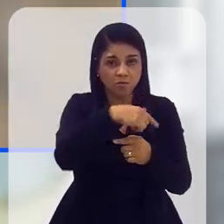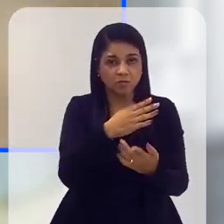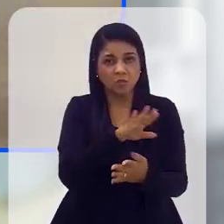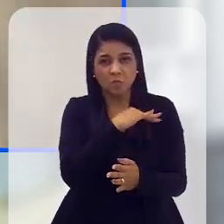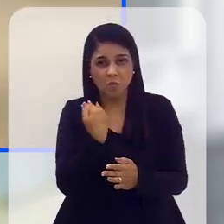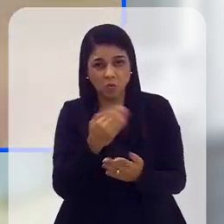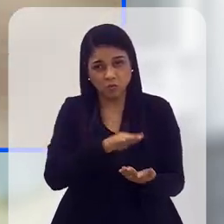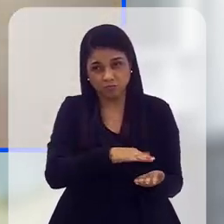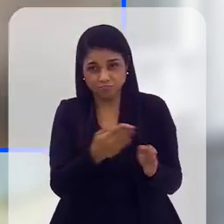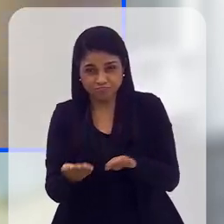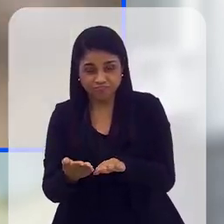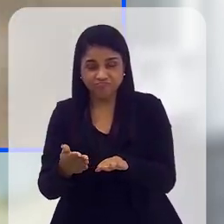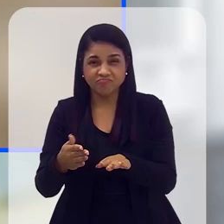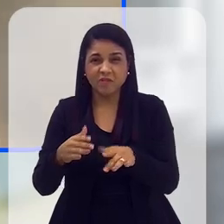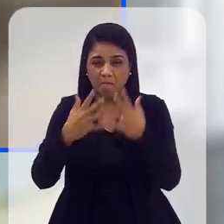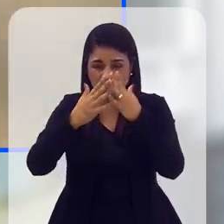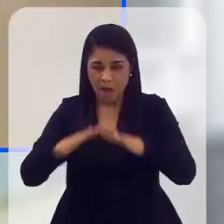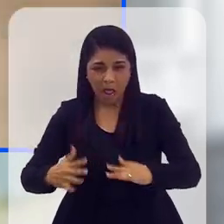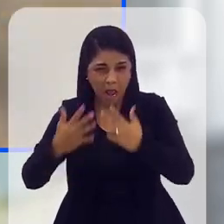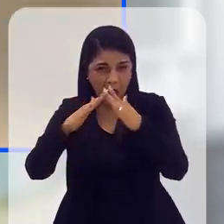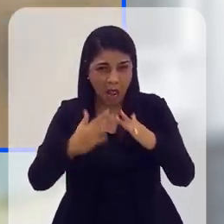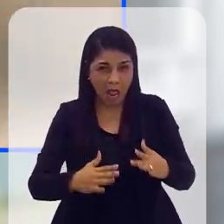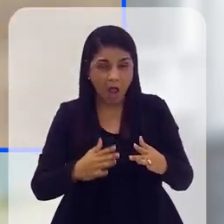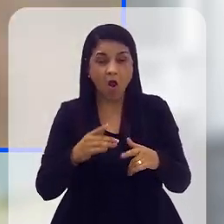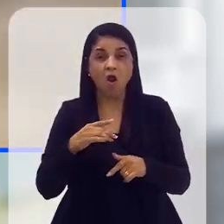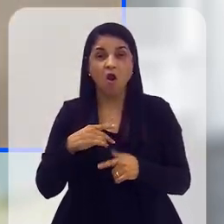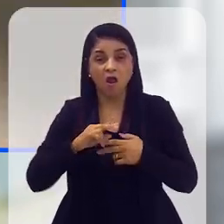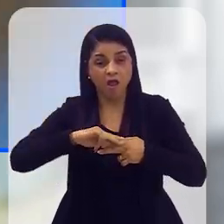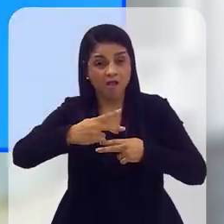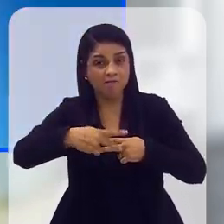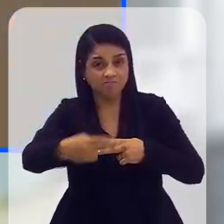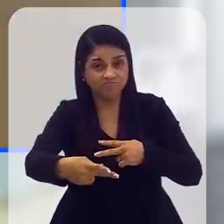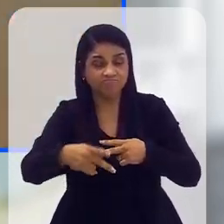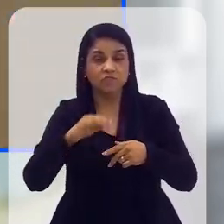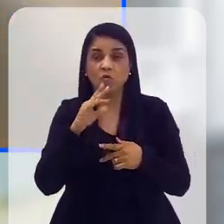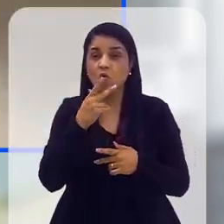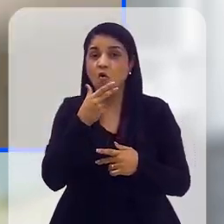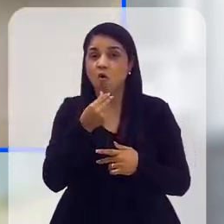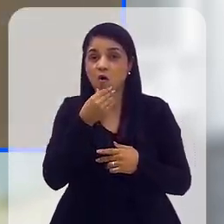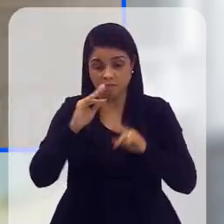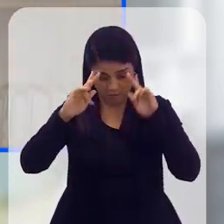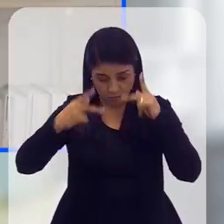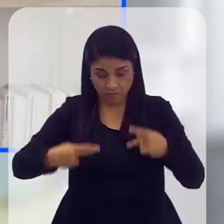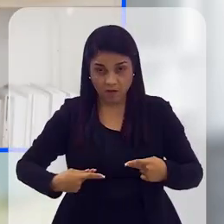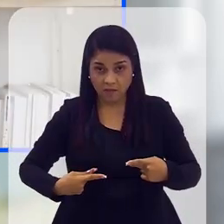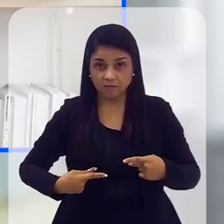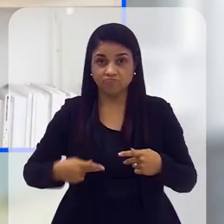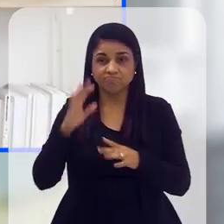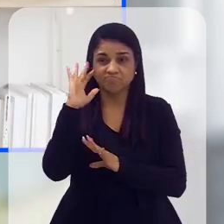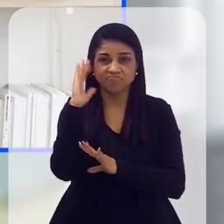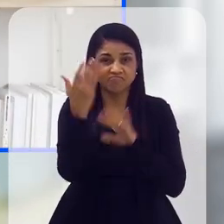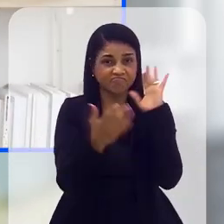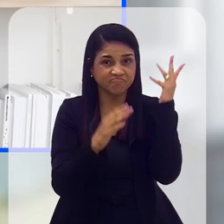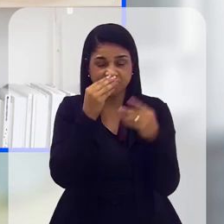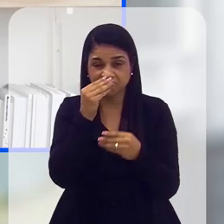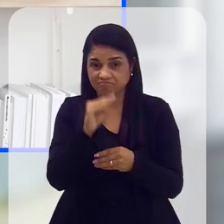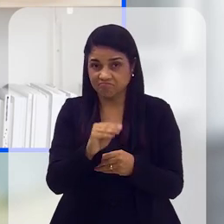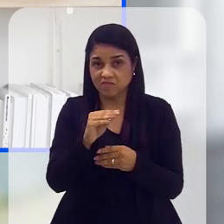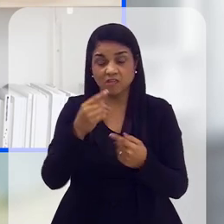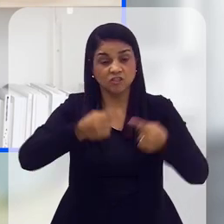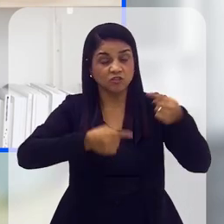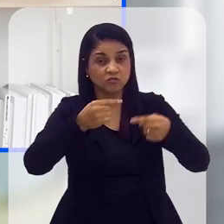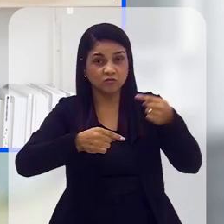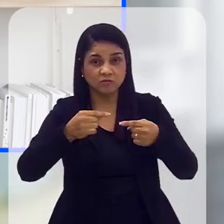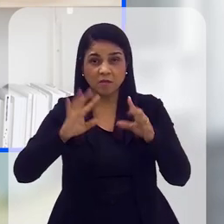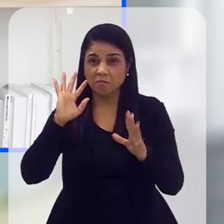e um rastro de destruição. São reflexos das ações do homem e descaso com a natureza. Para discutir as mudanças